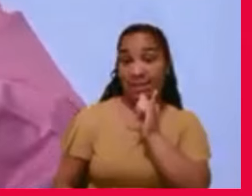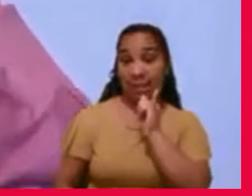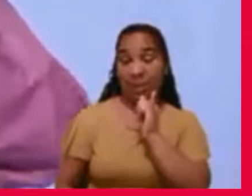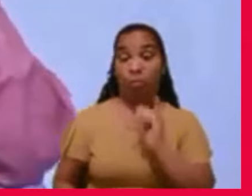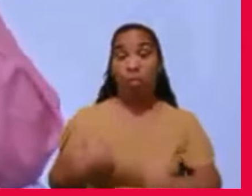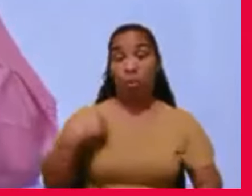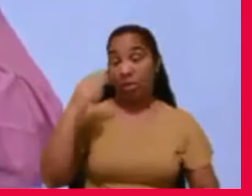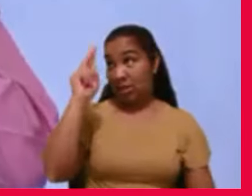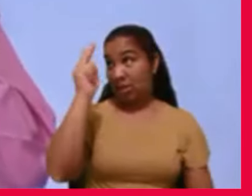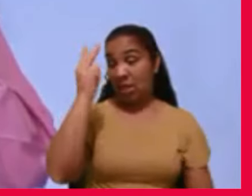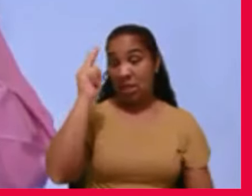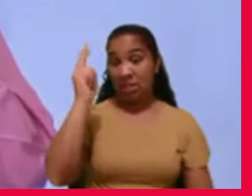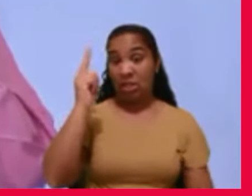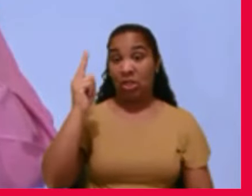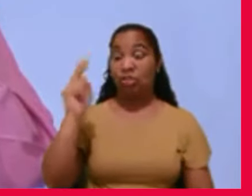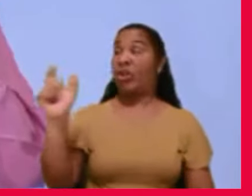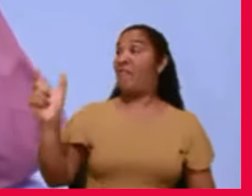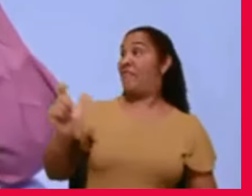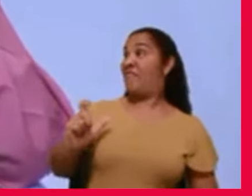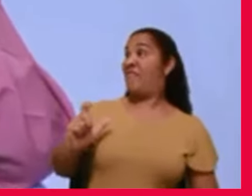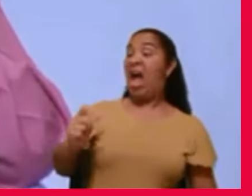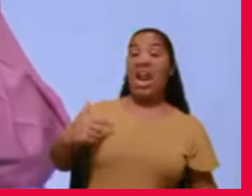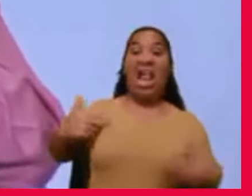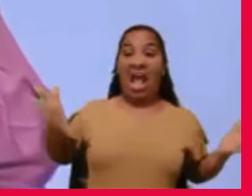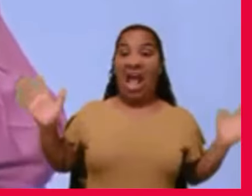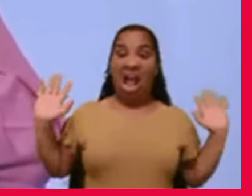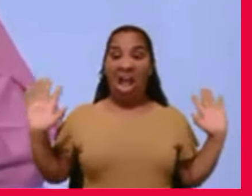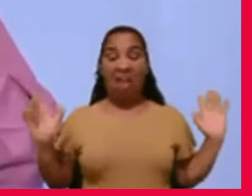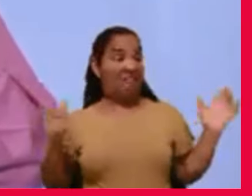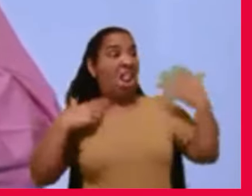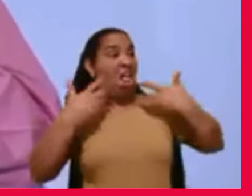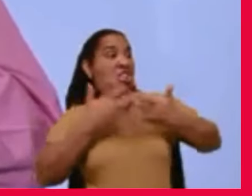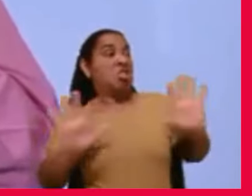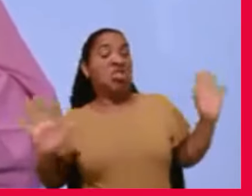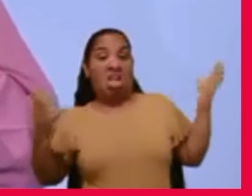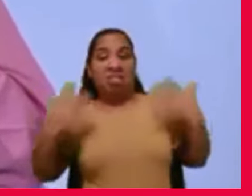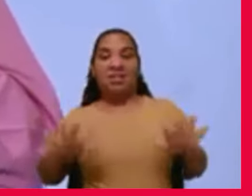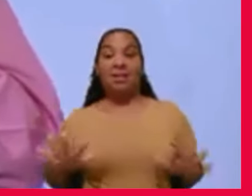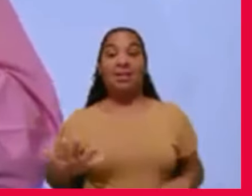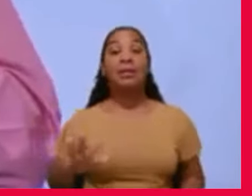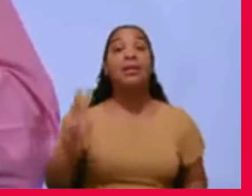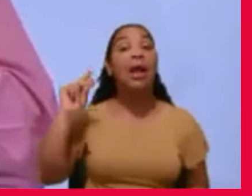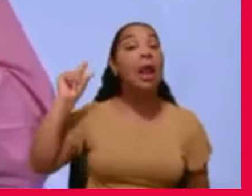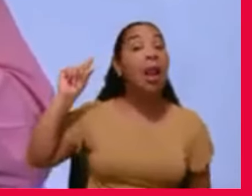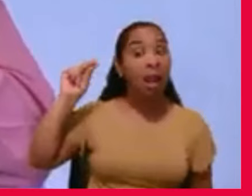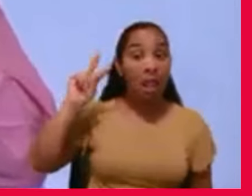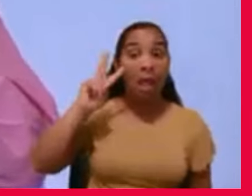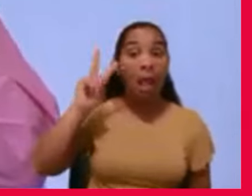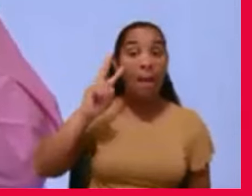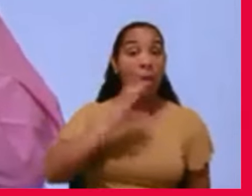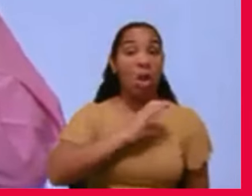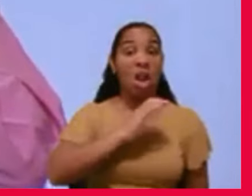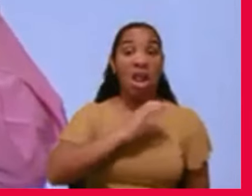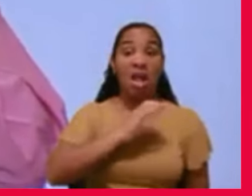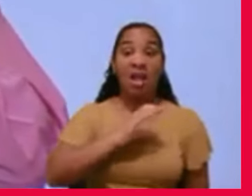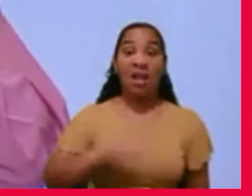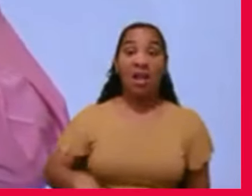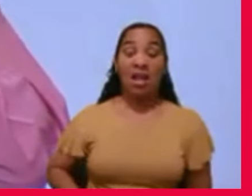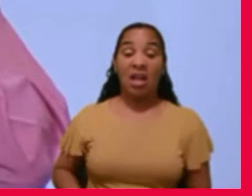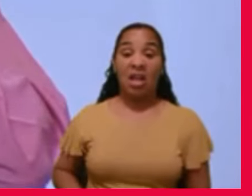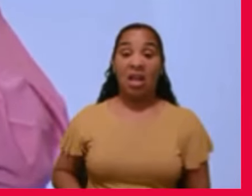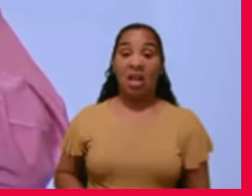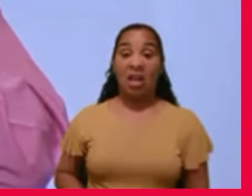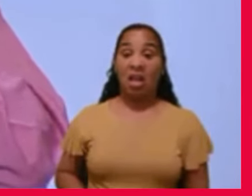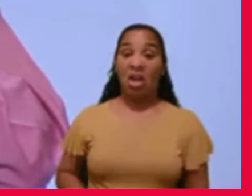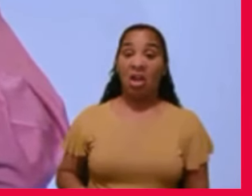tudo que falo é contra mim, eu tive uma colega que ela vivia assim, o que é que você tem contra mim? Eu não